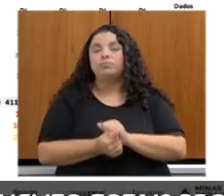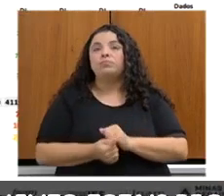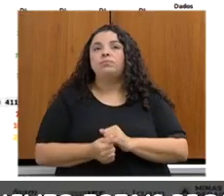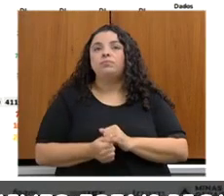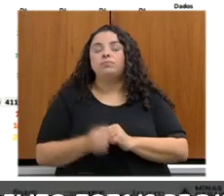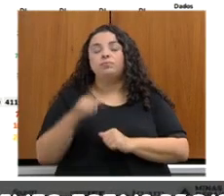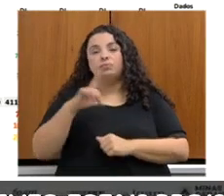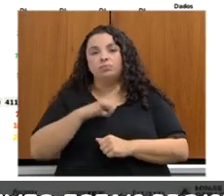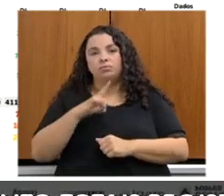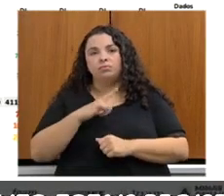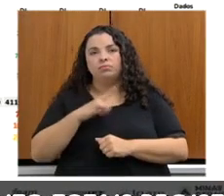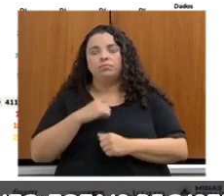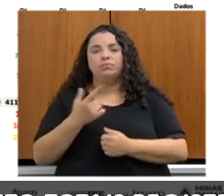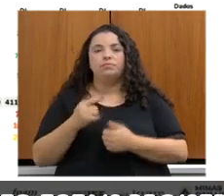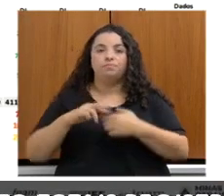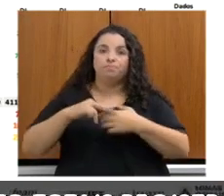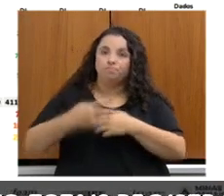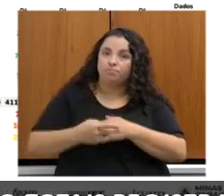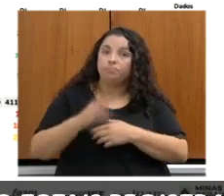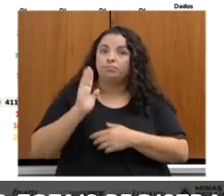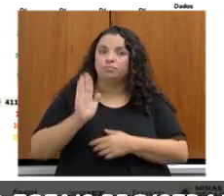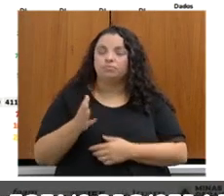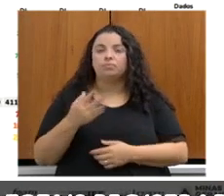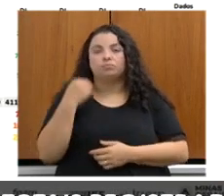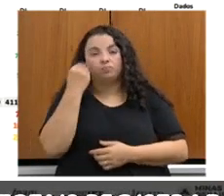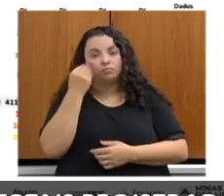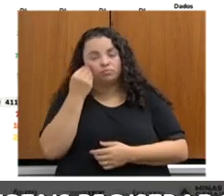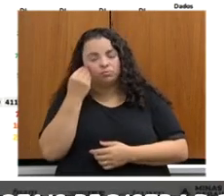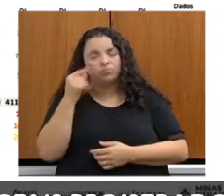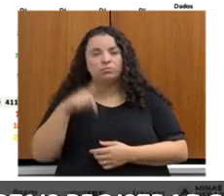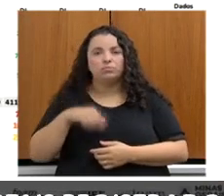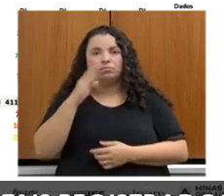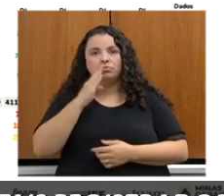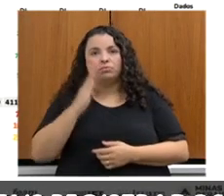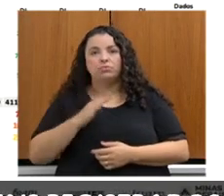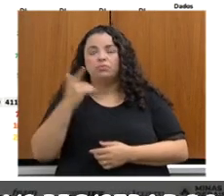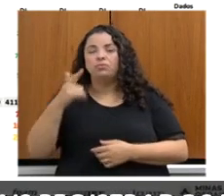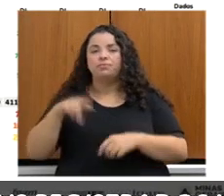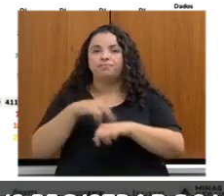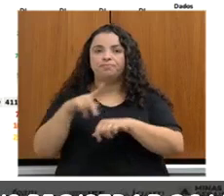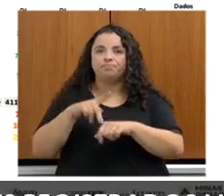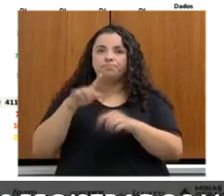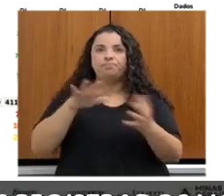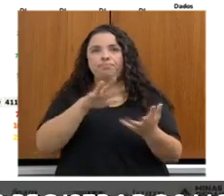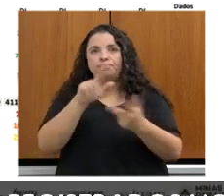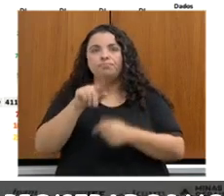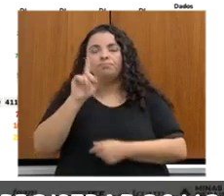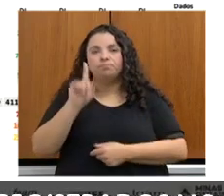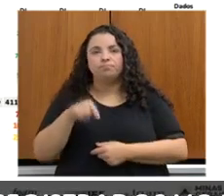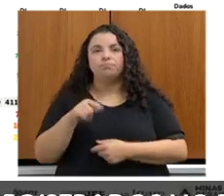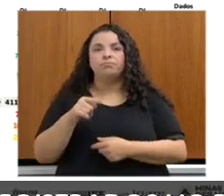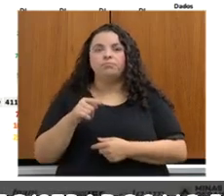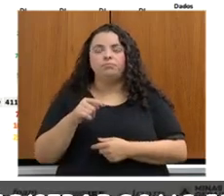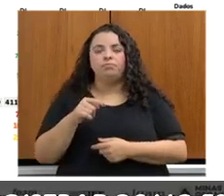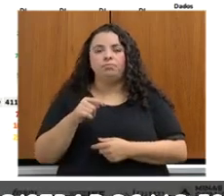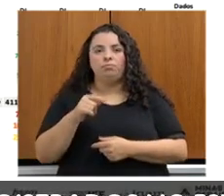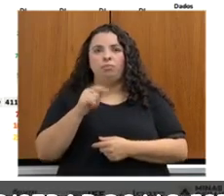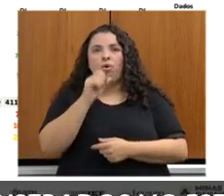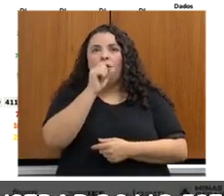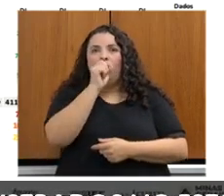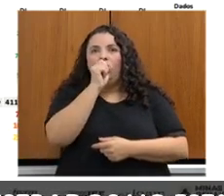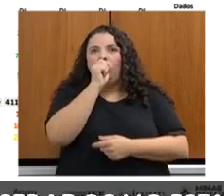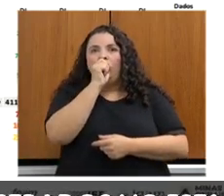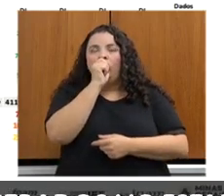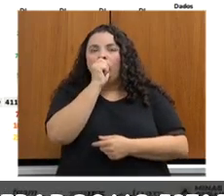consequências já vivenciadas no Brasil e em vários países do mundo, é o aumento de eventos críticos hidrológicos